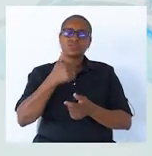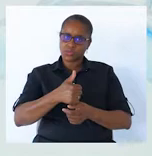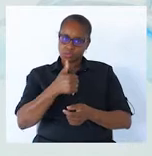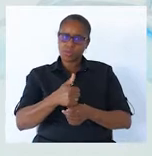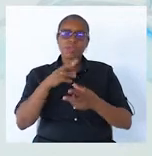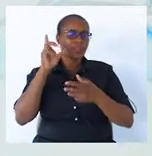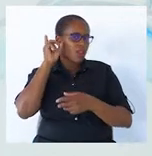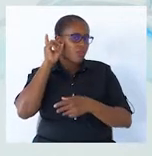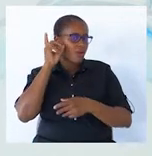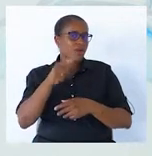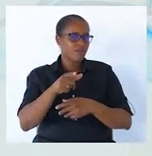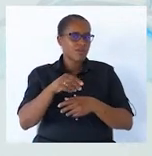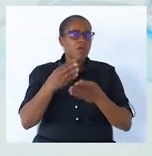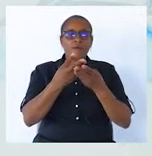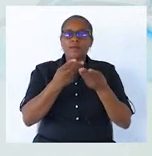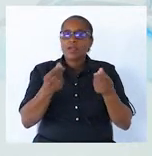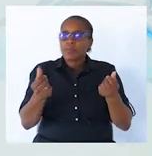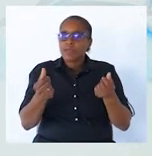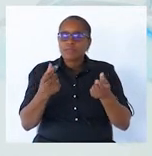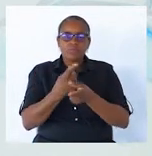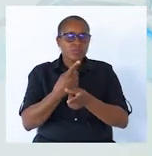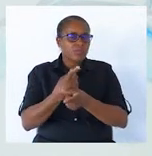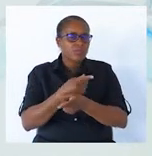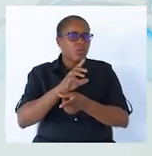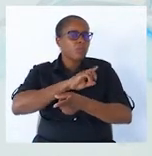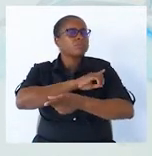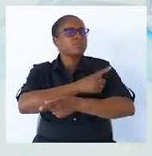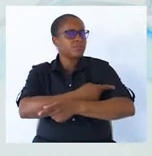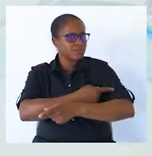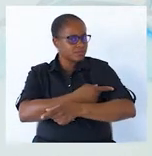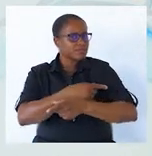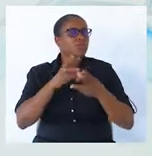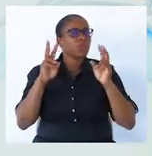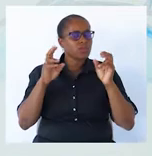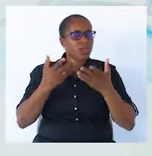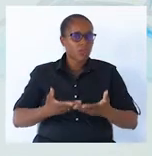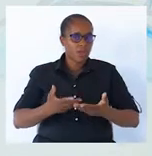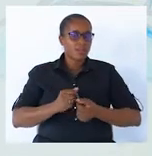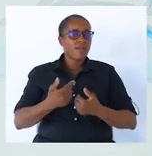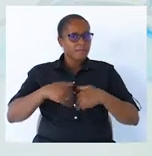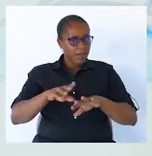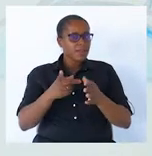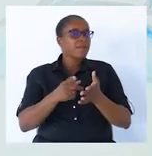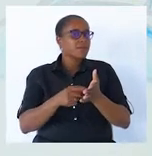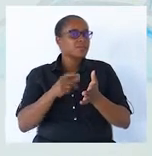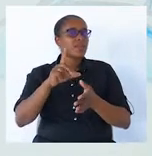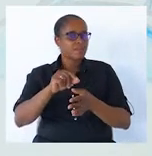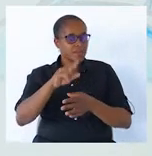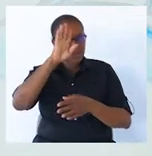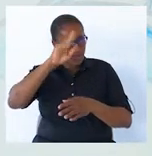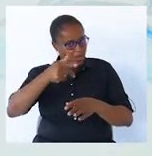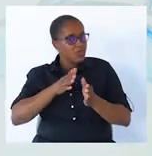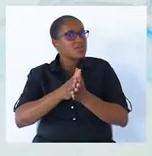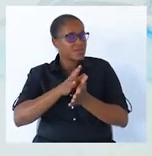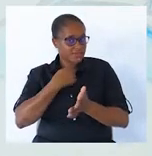telemóvel é uma ferramenta, um dispositivo poderoso no contexto atual. Mas é preciso também saber usar,